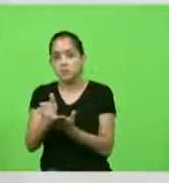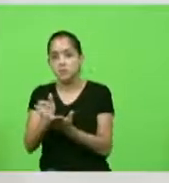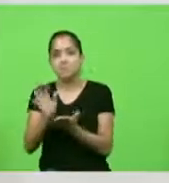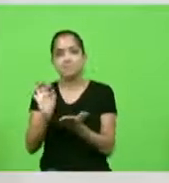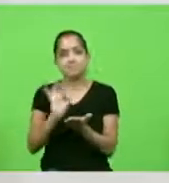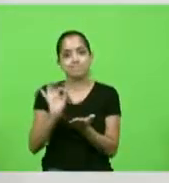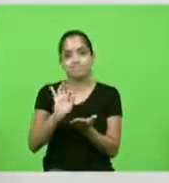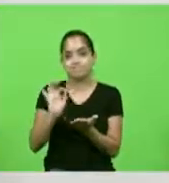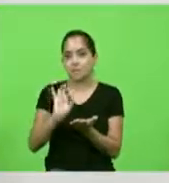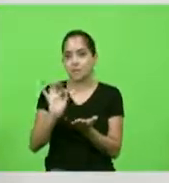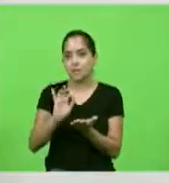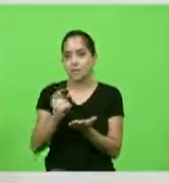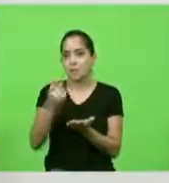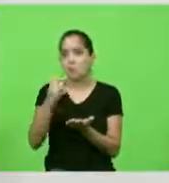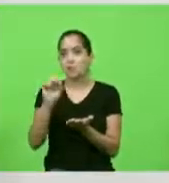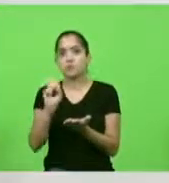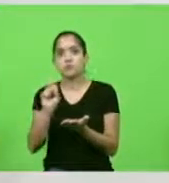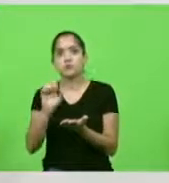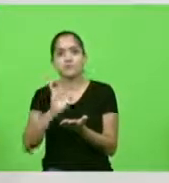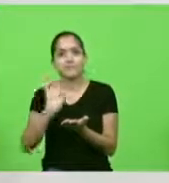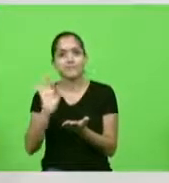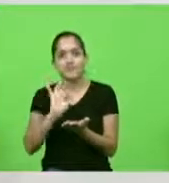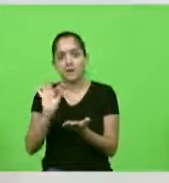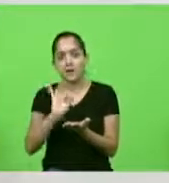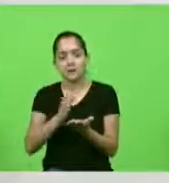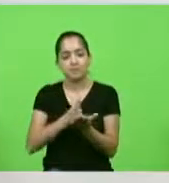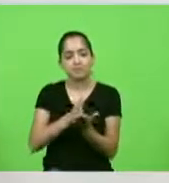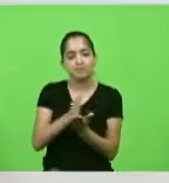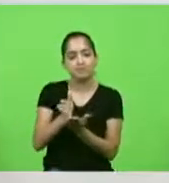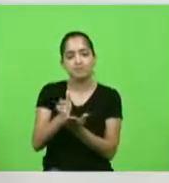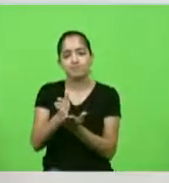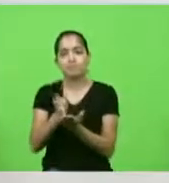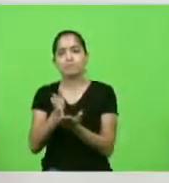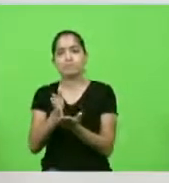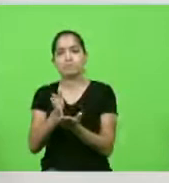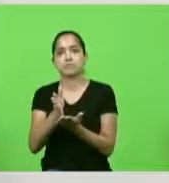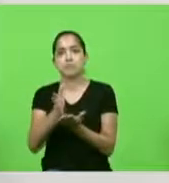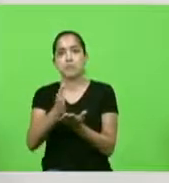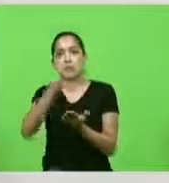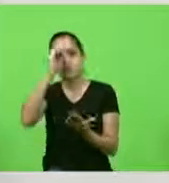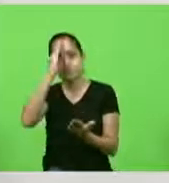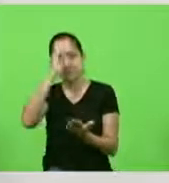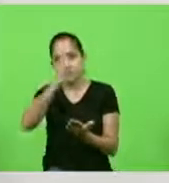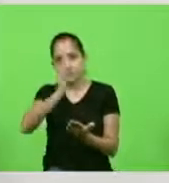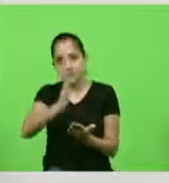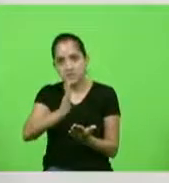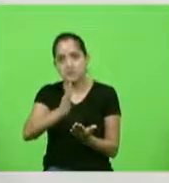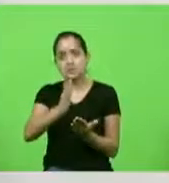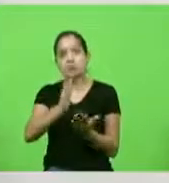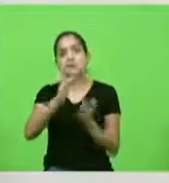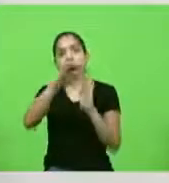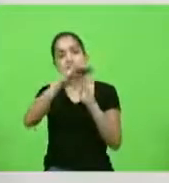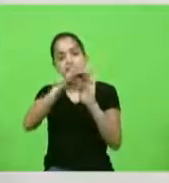segundo sequer do devido processo legal.